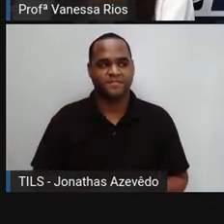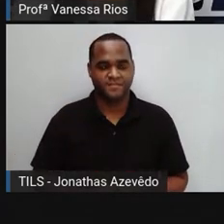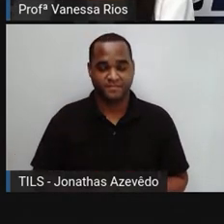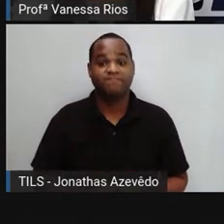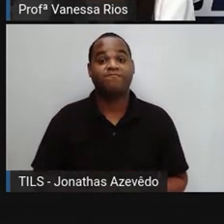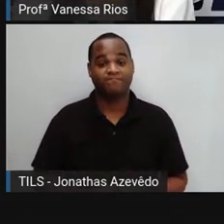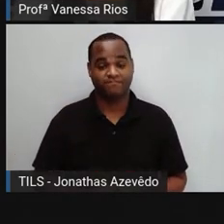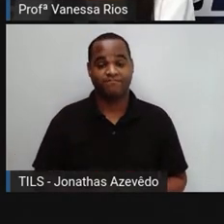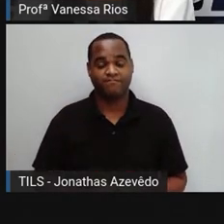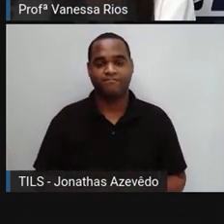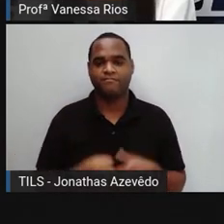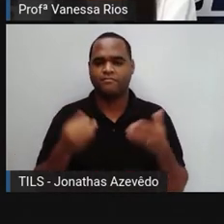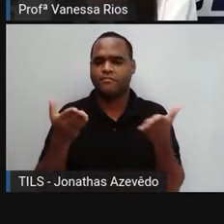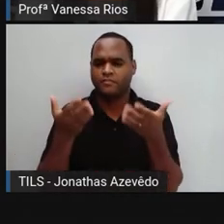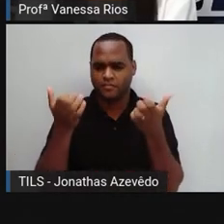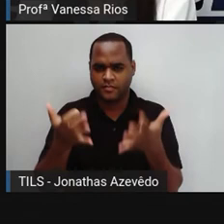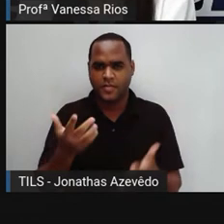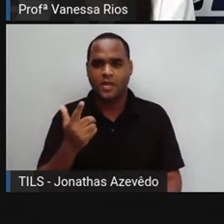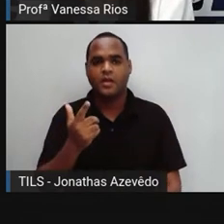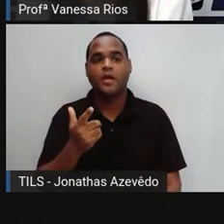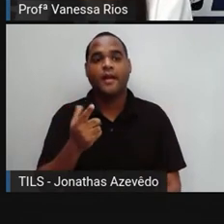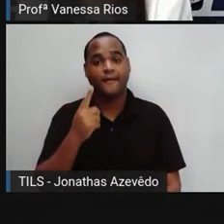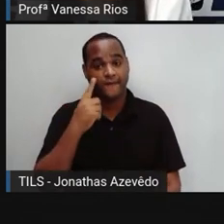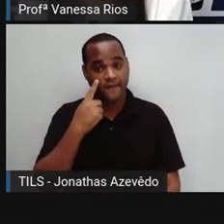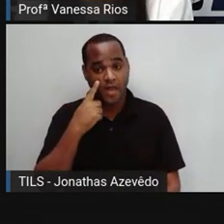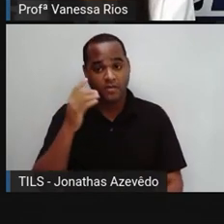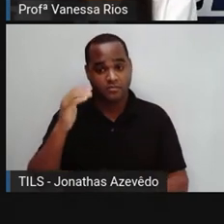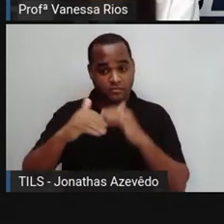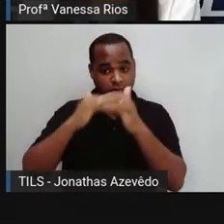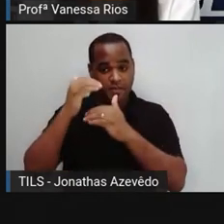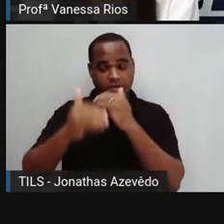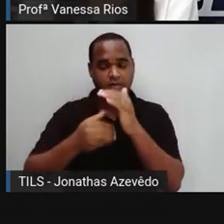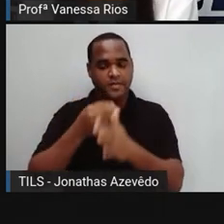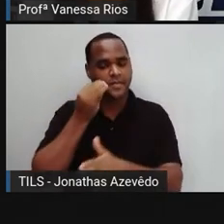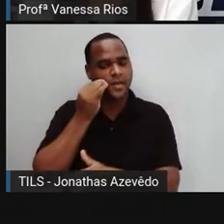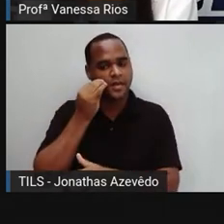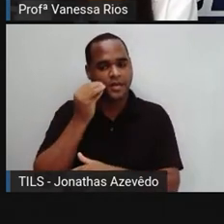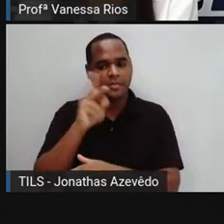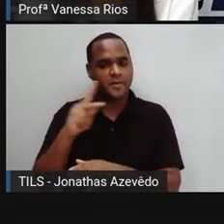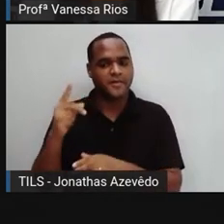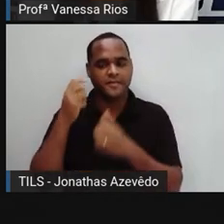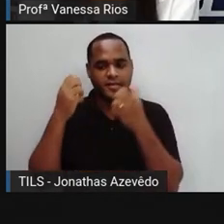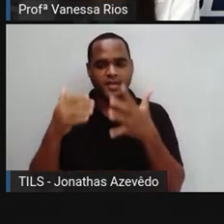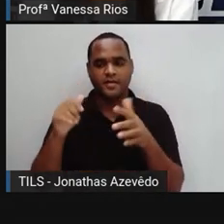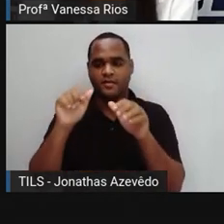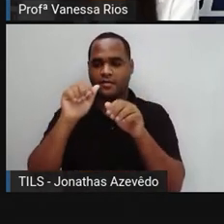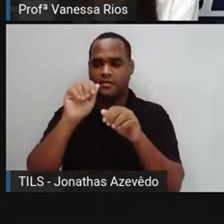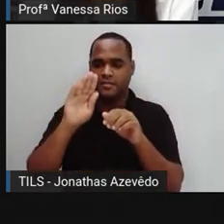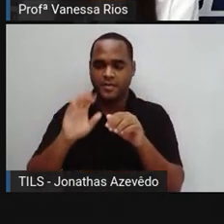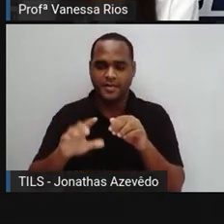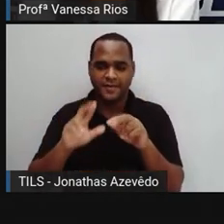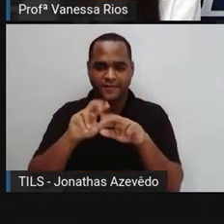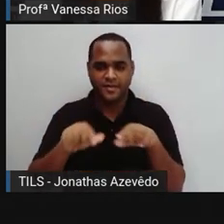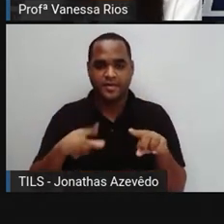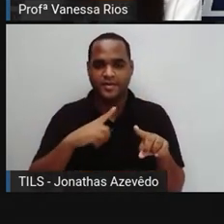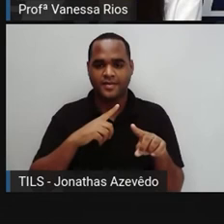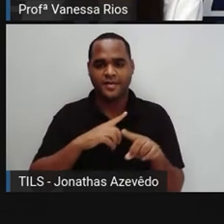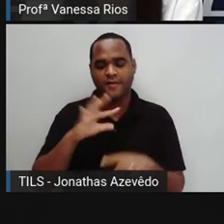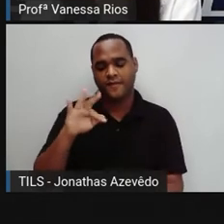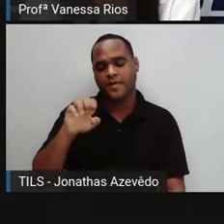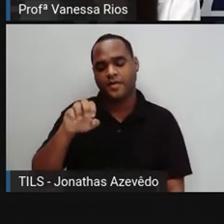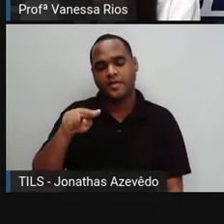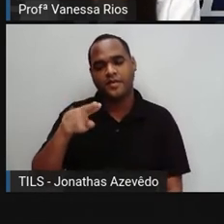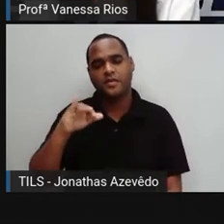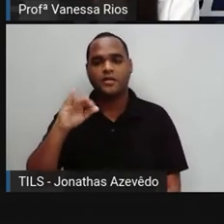E aí, mostrando essa evolução da escrita, a Pró traz esse alfabeto aí, é um alfabeto fenício,